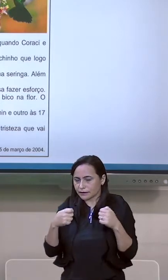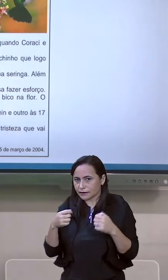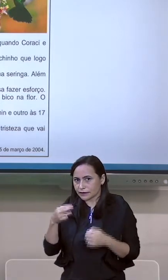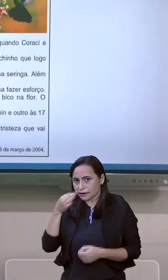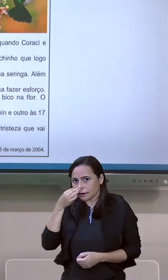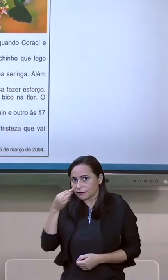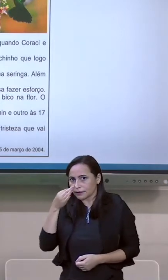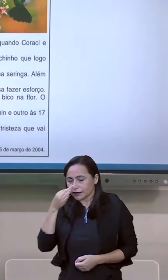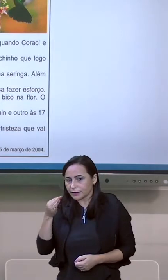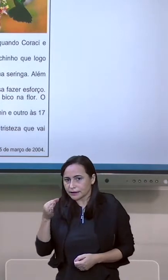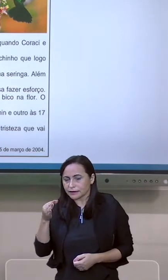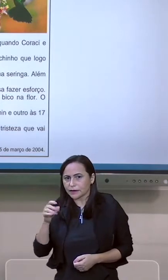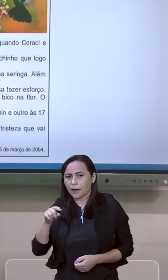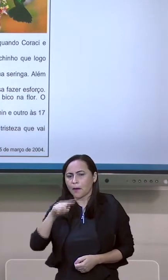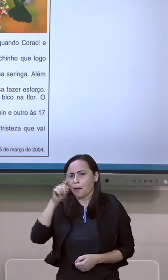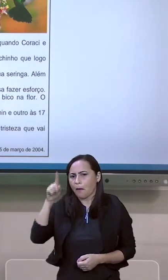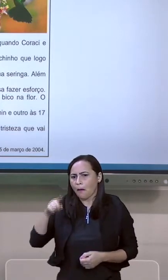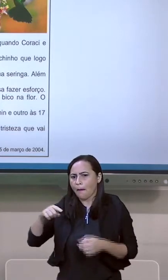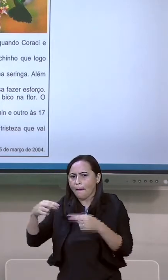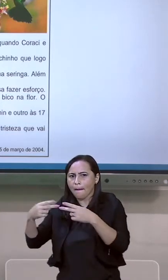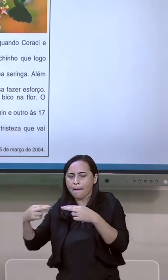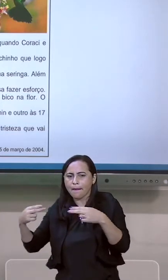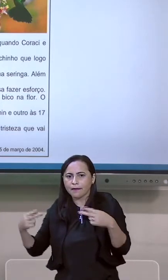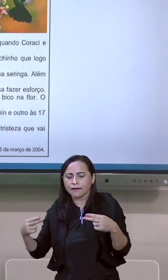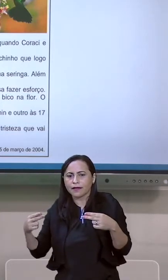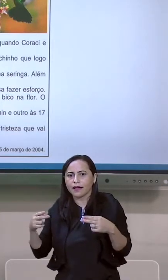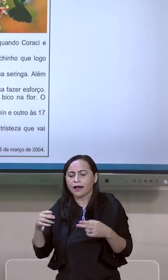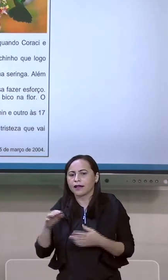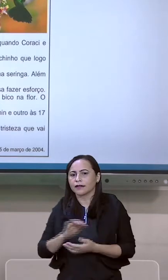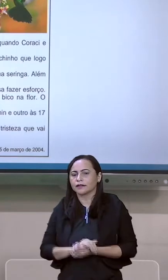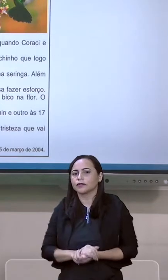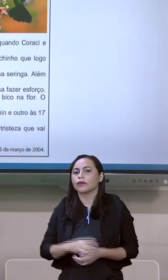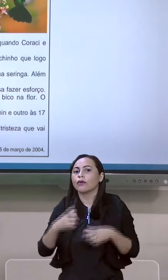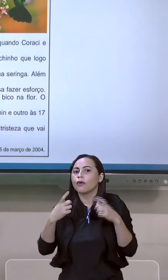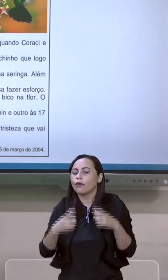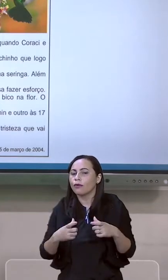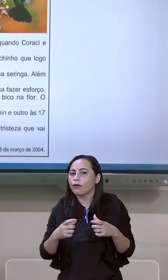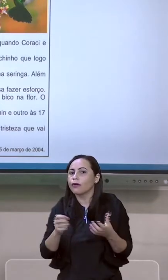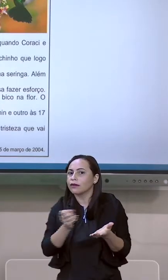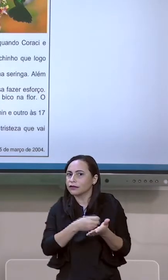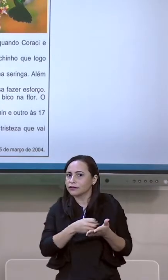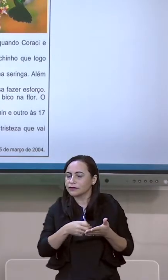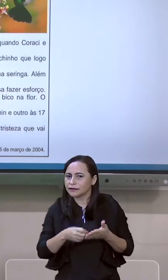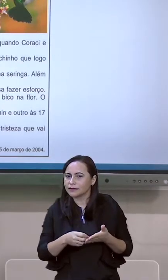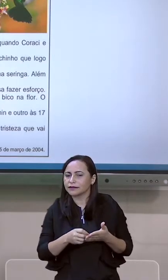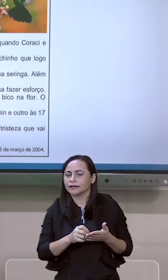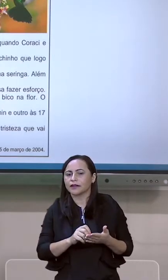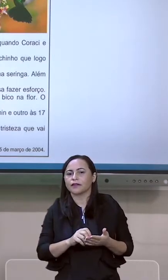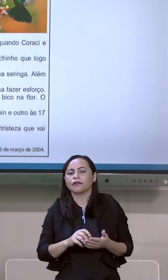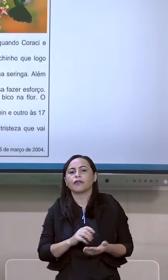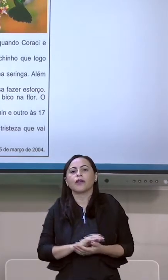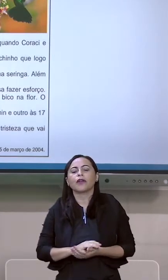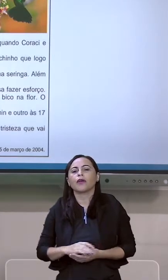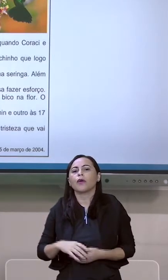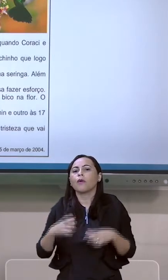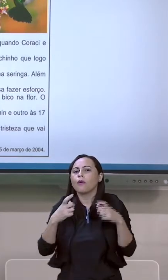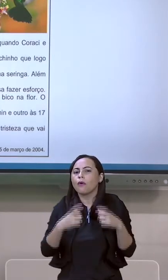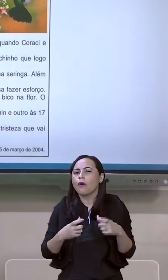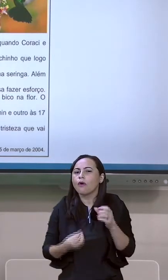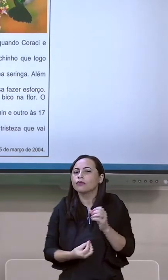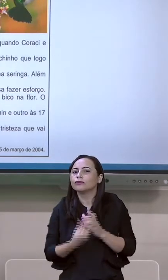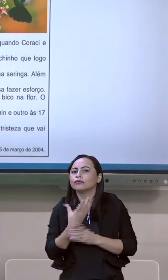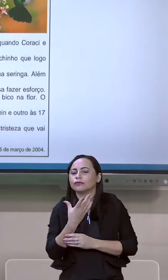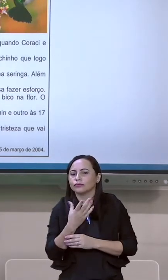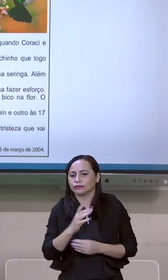vamos prestar atenção nos detalhes dessa notícia e onde ela foi veiculada, de onde que ela, né, surgiu,